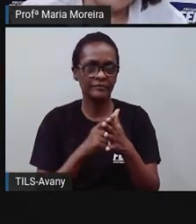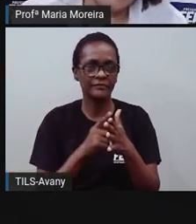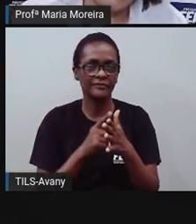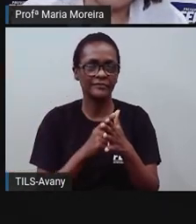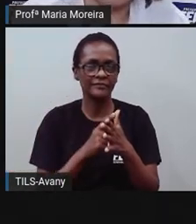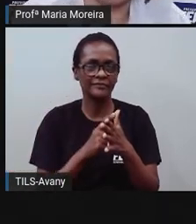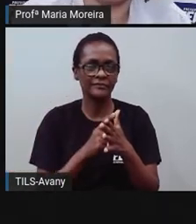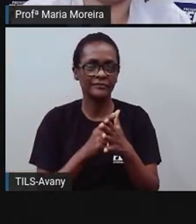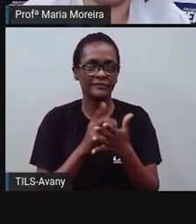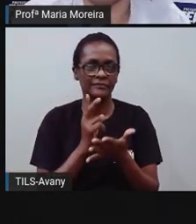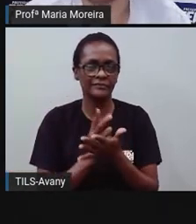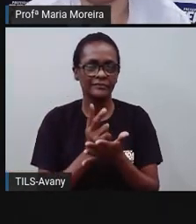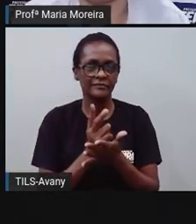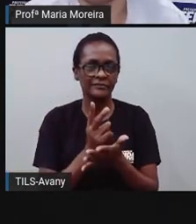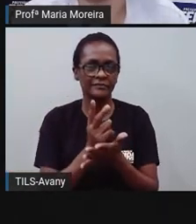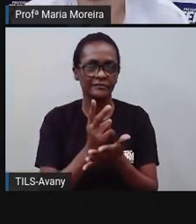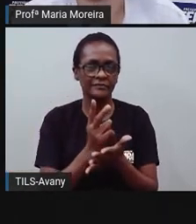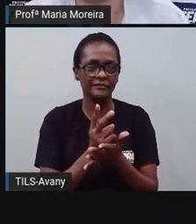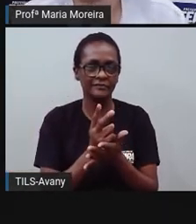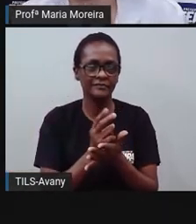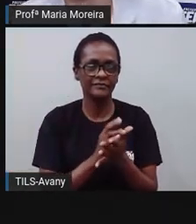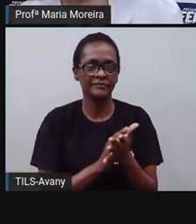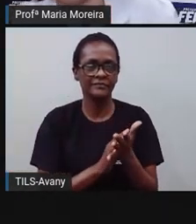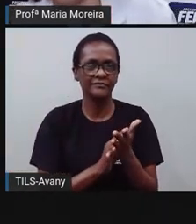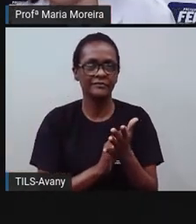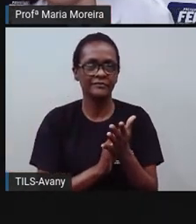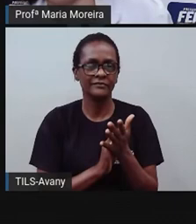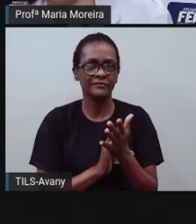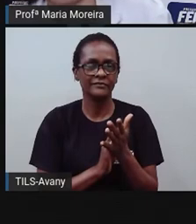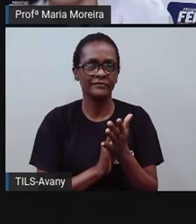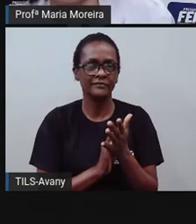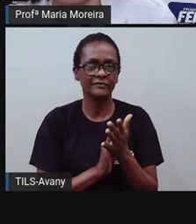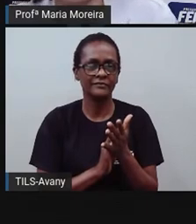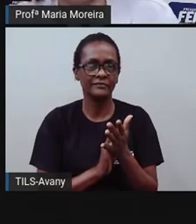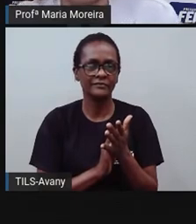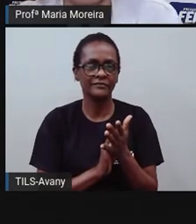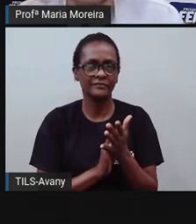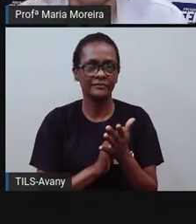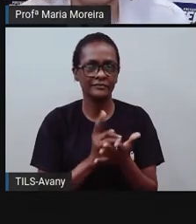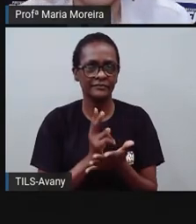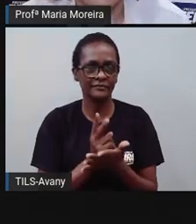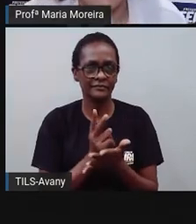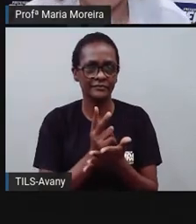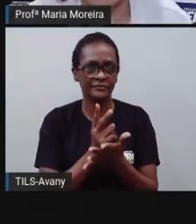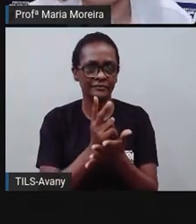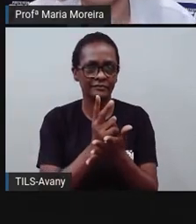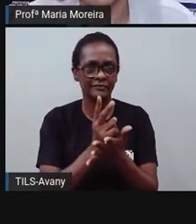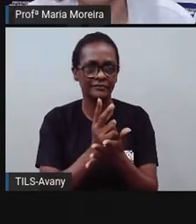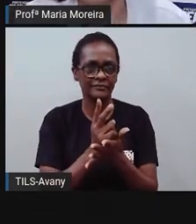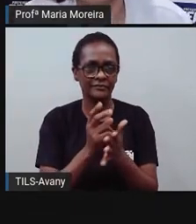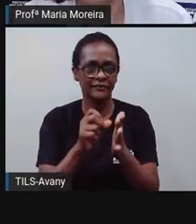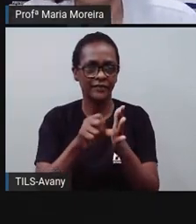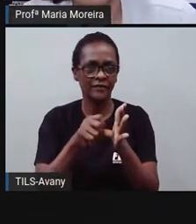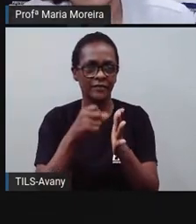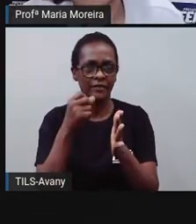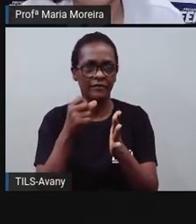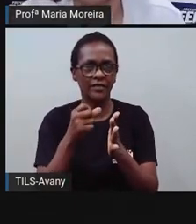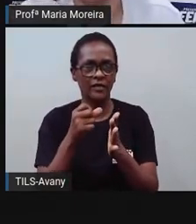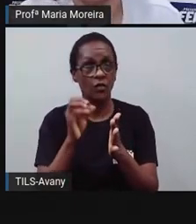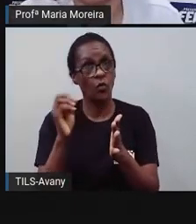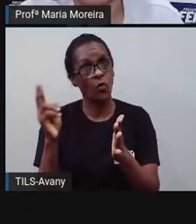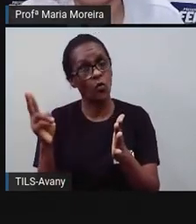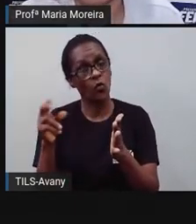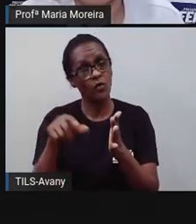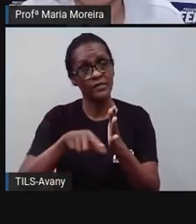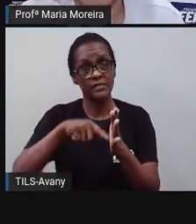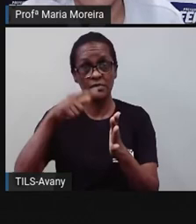vai dizer o quê? Tem certeza que é isso? Não. Geralmente, isso acontece no primeiro parágrafo. Pode estar lá no segundo, mas acontece